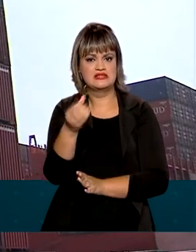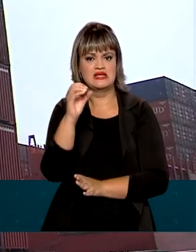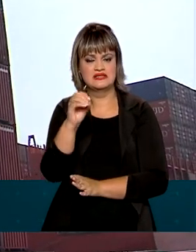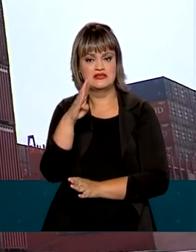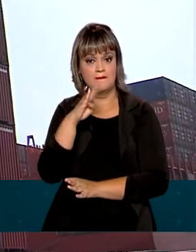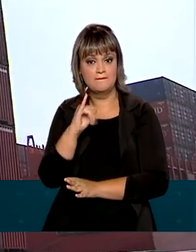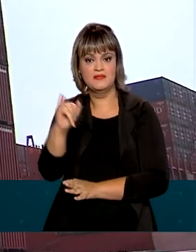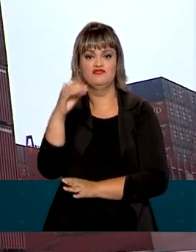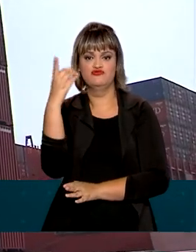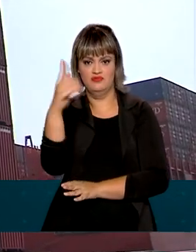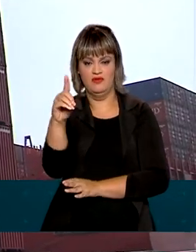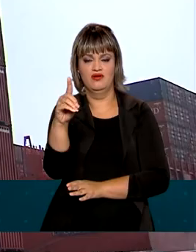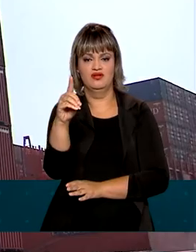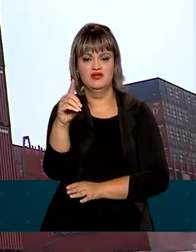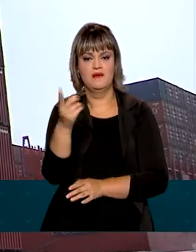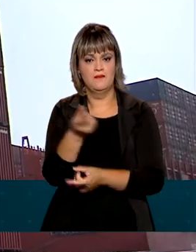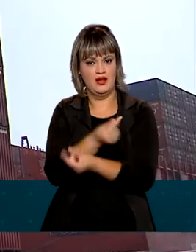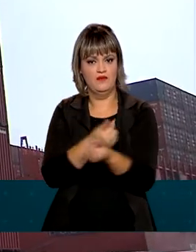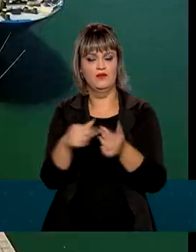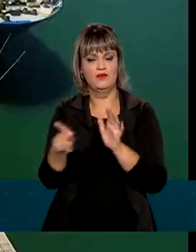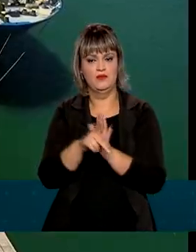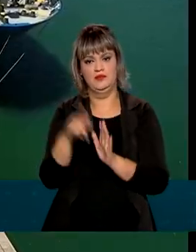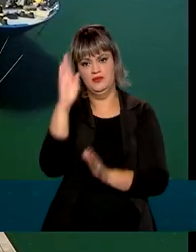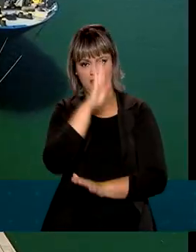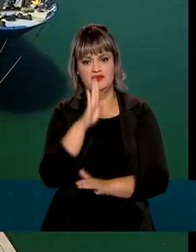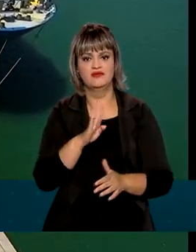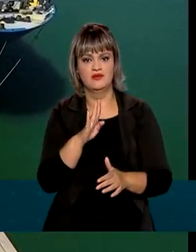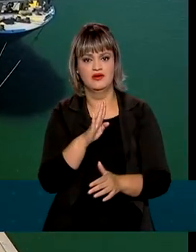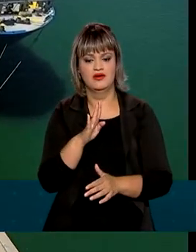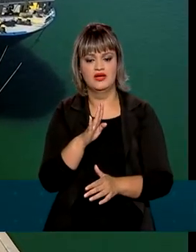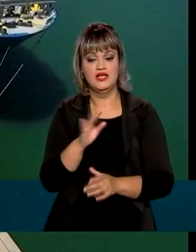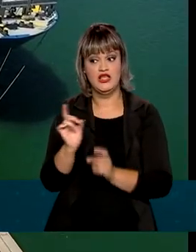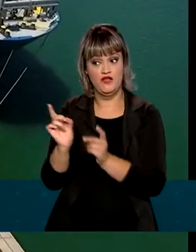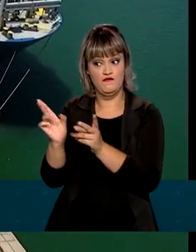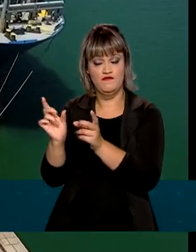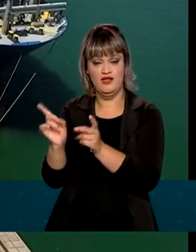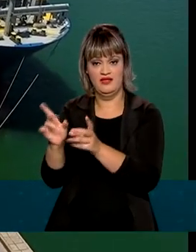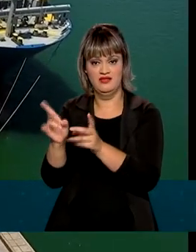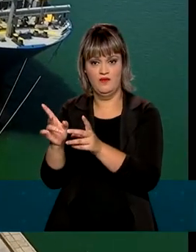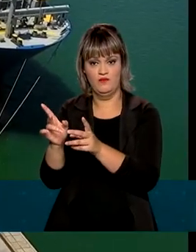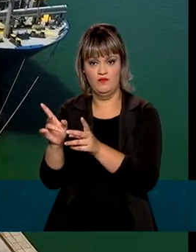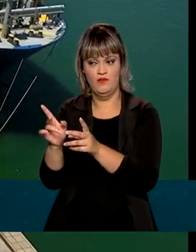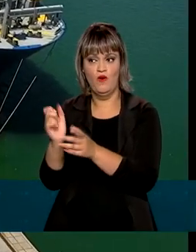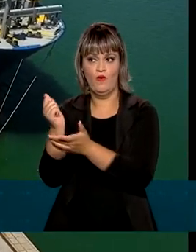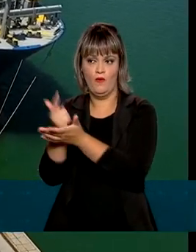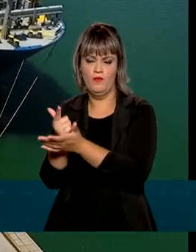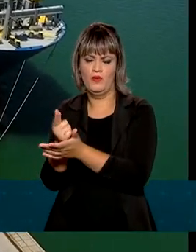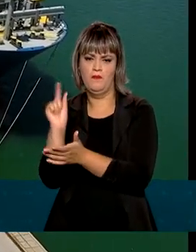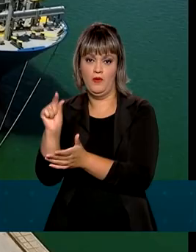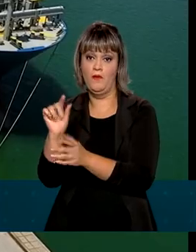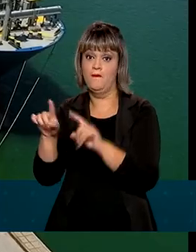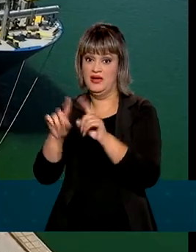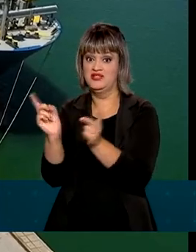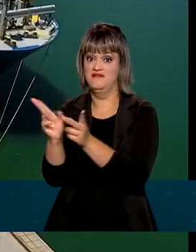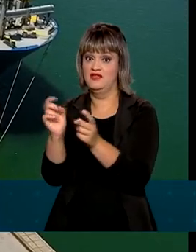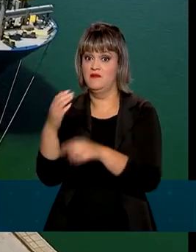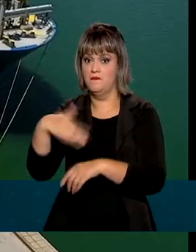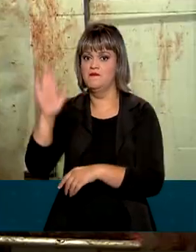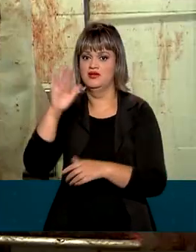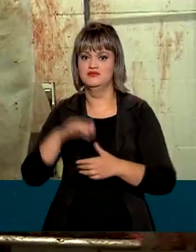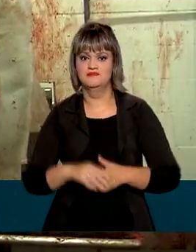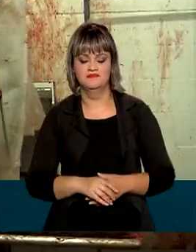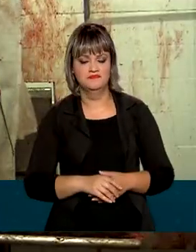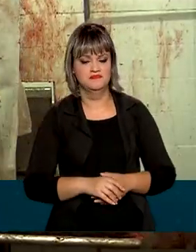bilhões de dólares para a economia brasileira, que vendeu mais do que comprou do exterior no